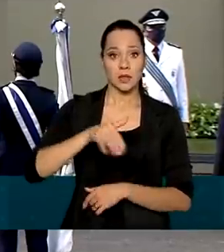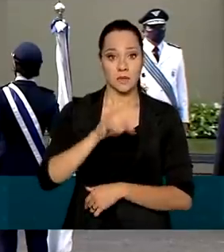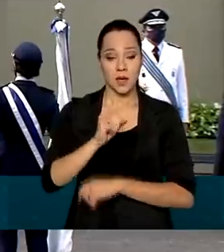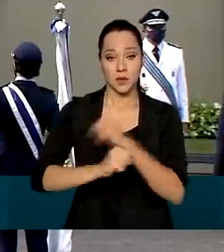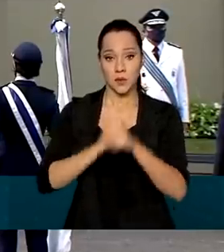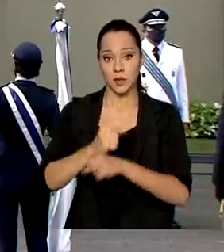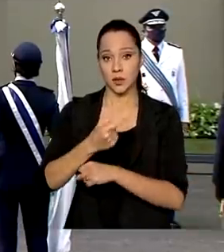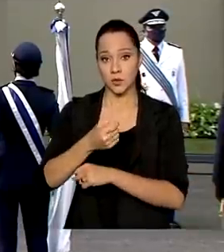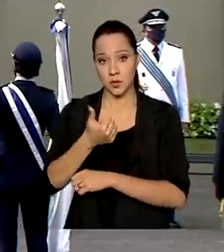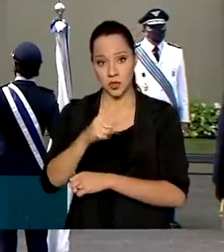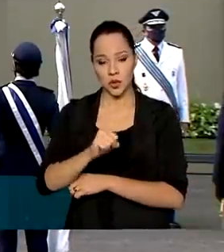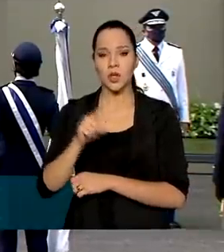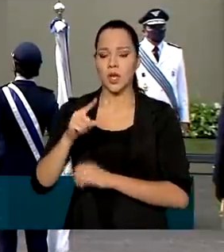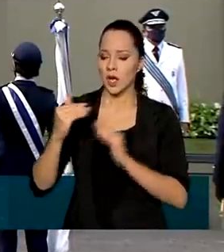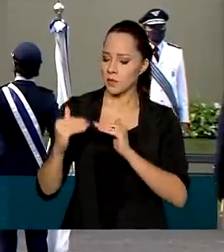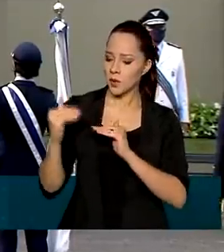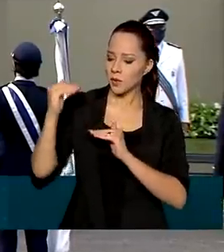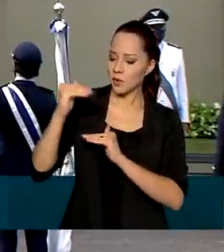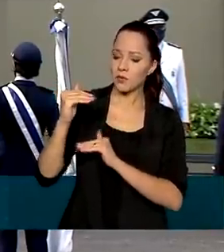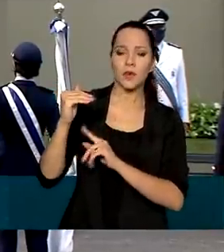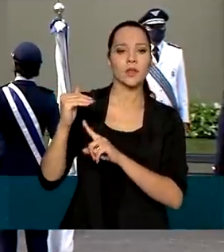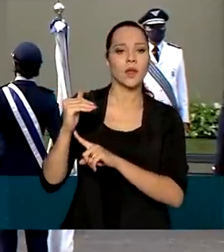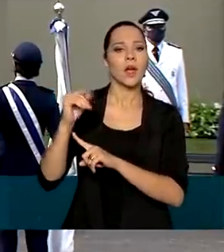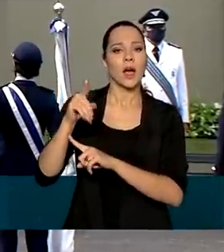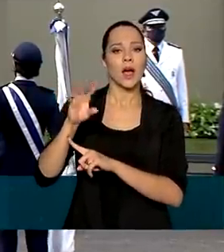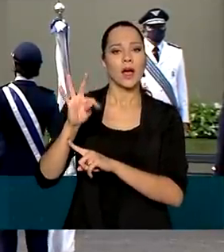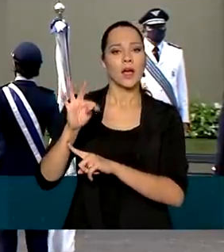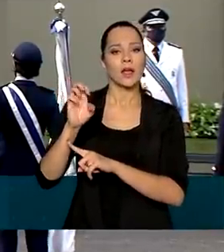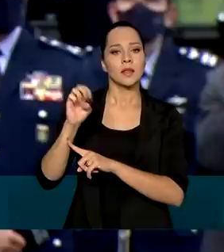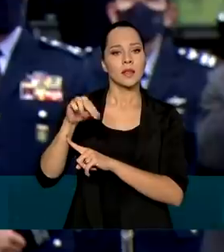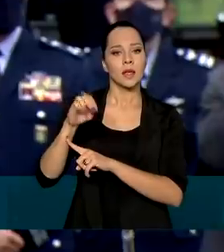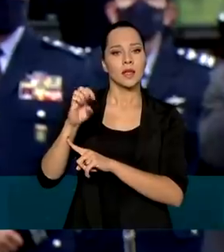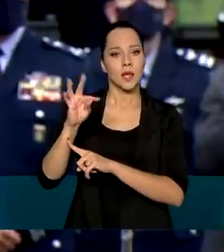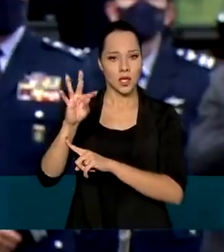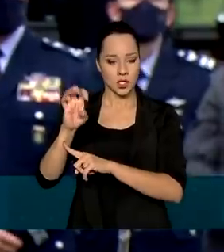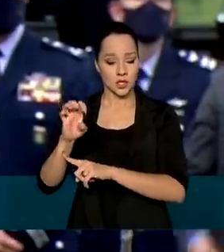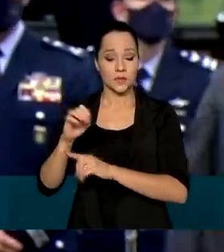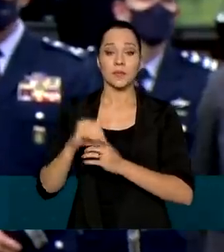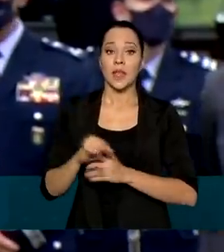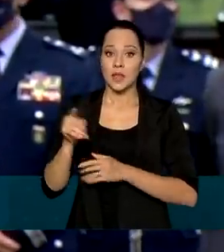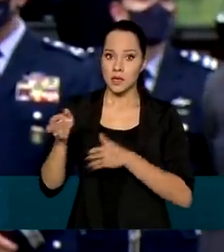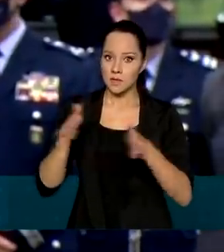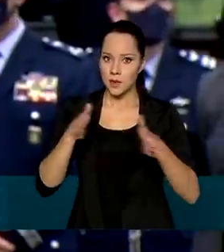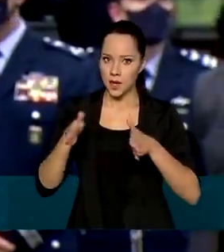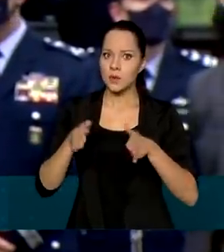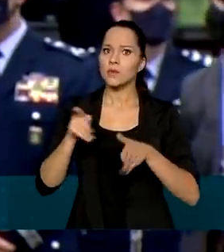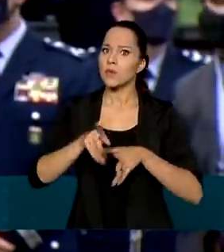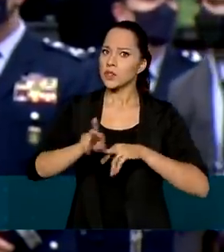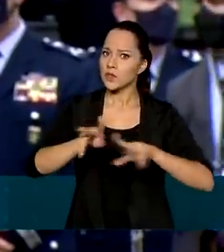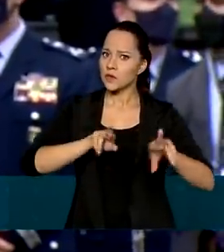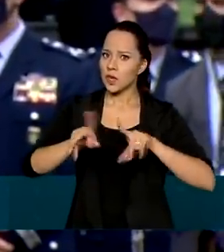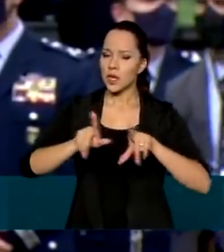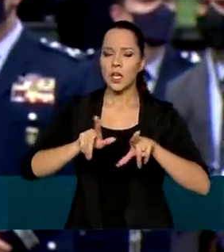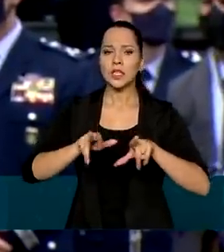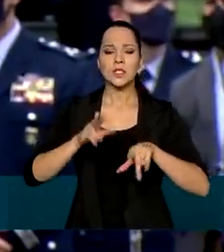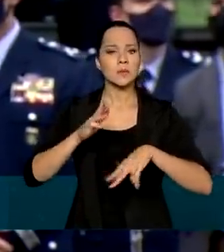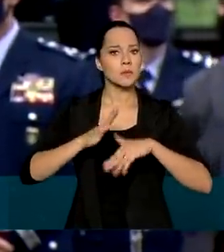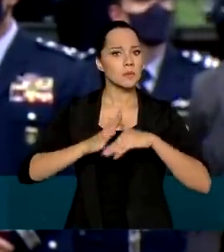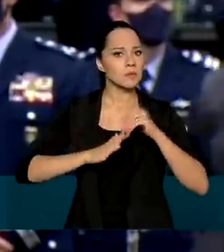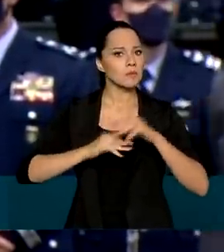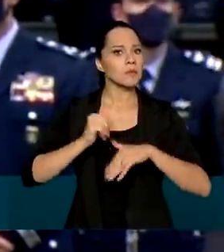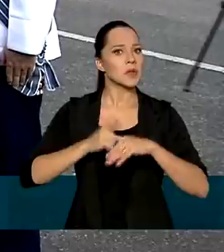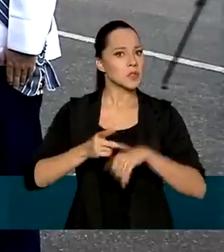2018 foi promovido ao posto de tenente-brigadeiro. Nesse período, assumiu diversos cargos de